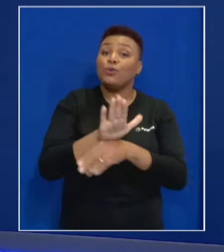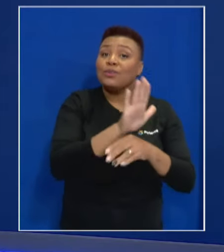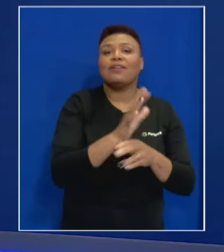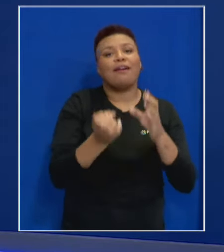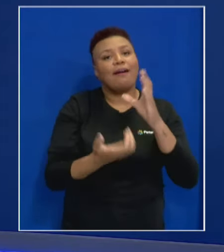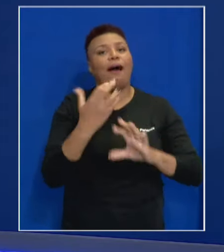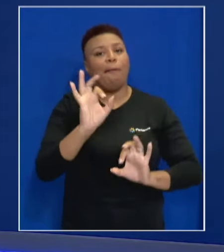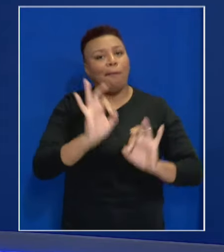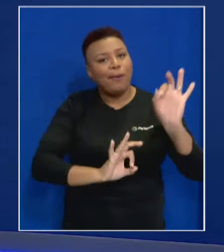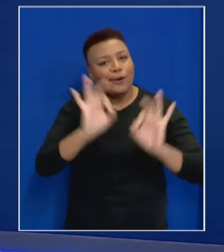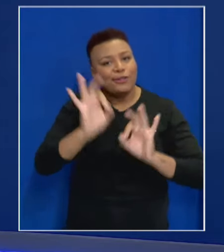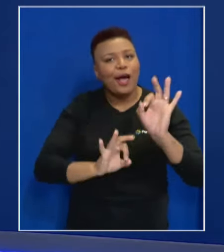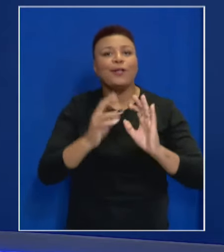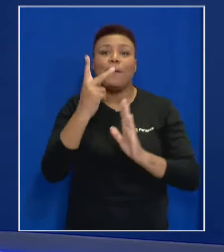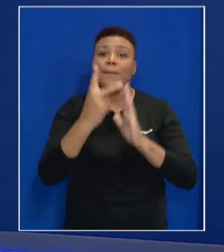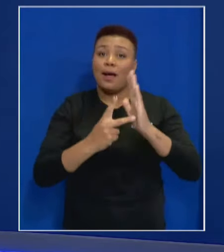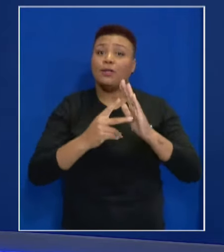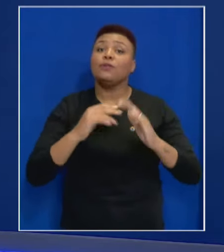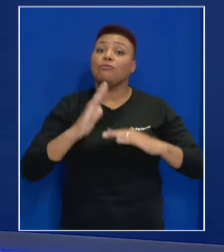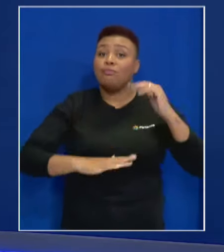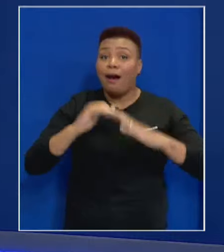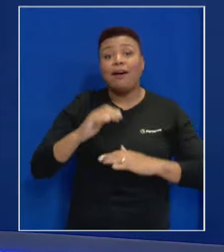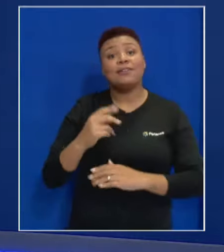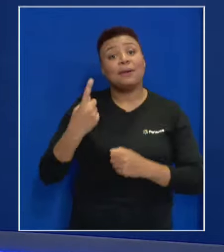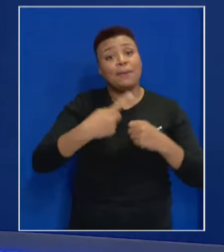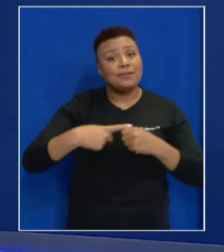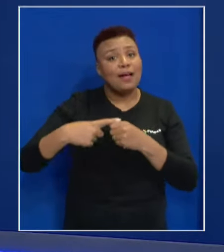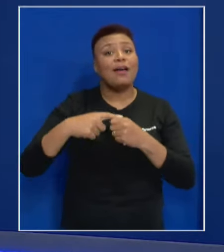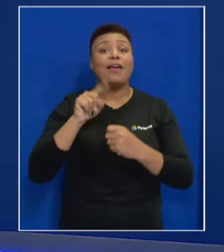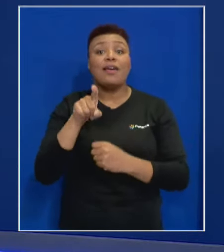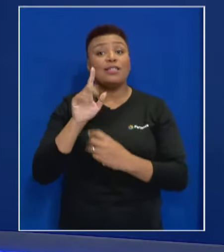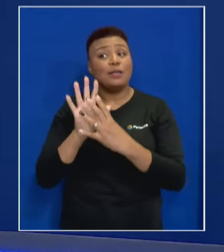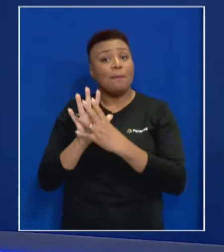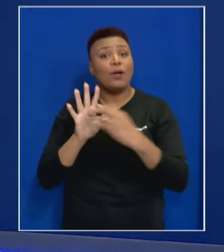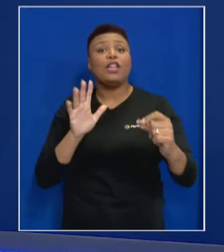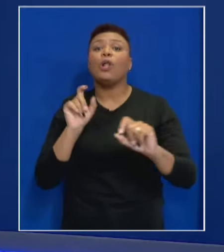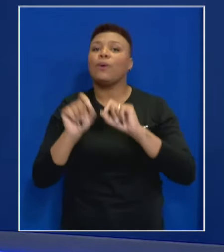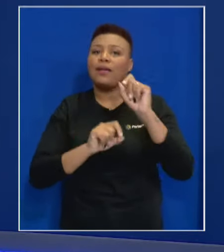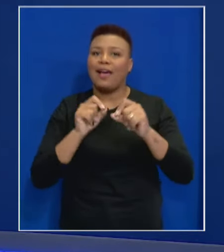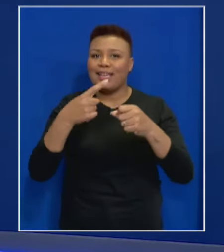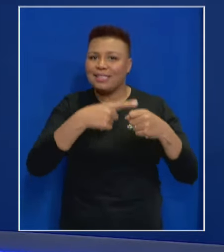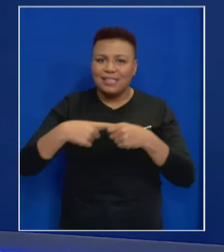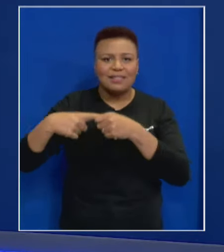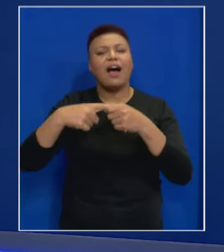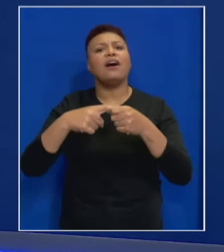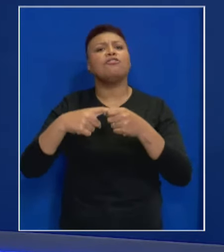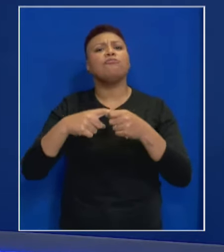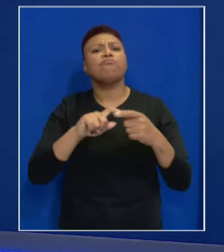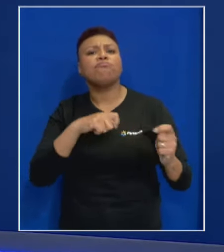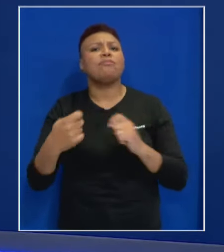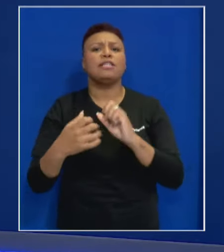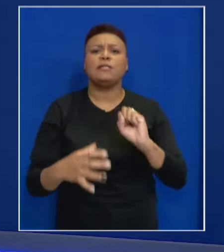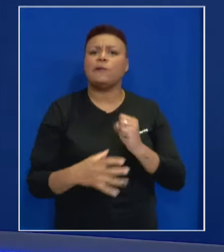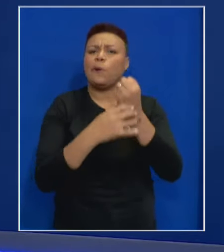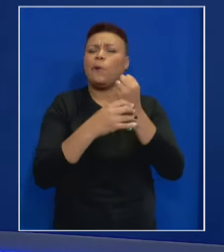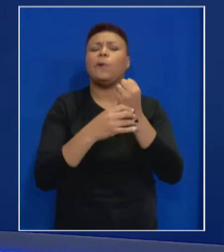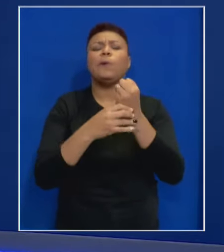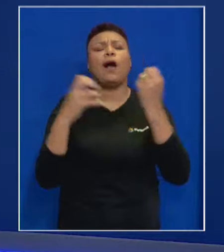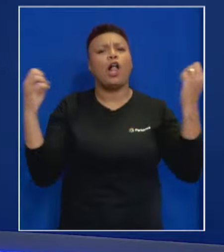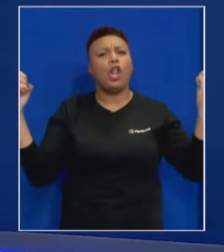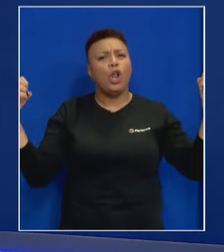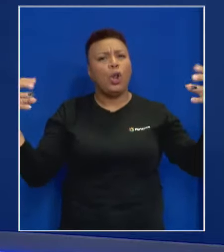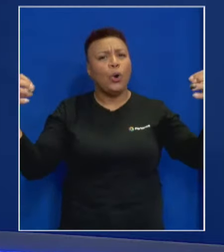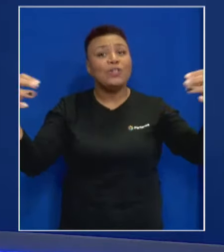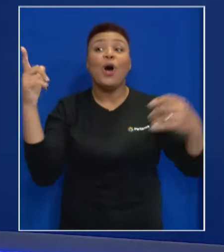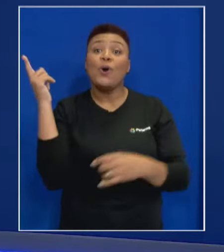este projeto, este plano de ação para a cidade. E este modelo no qual a cidade se torna segura, iluminada, boa para